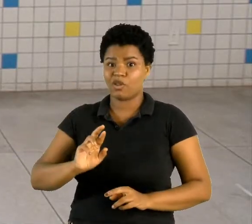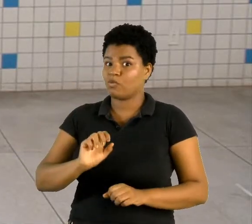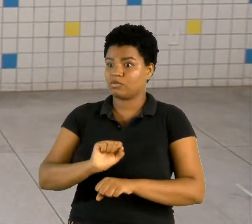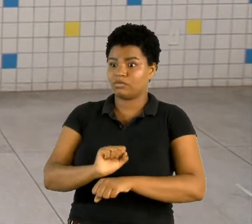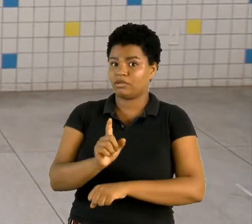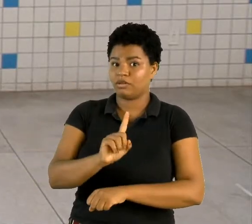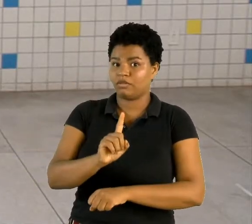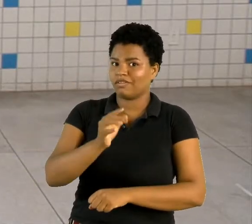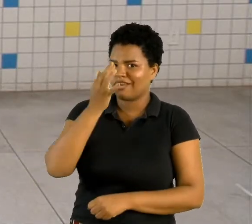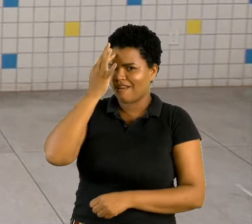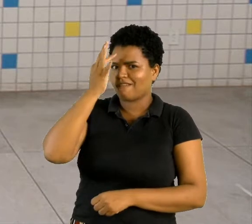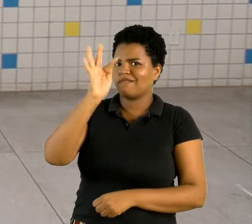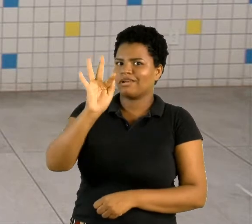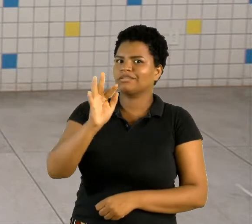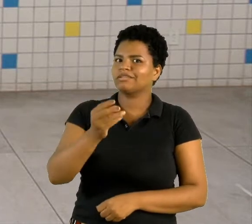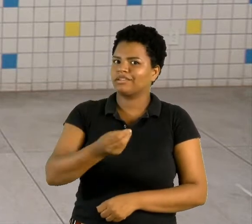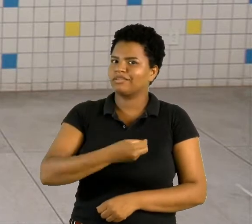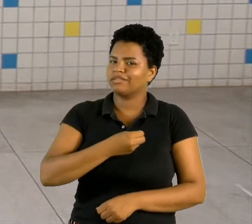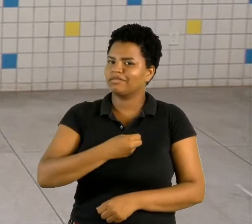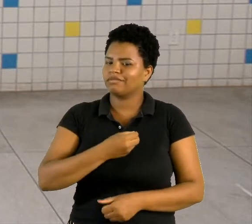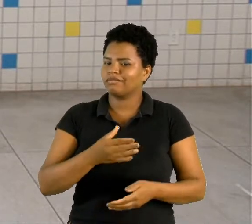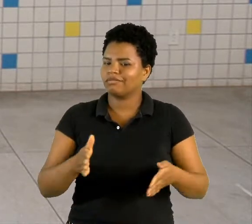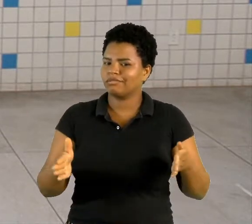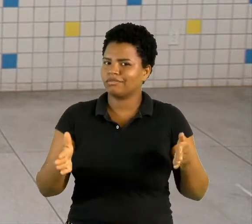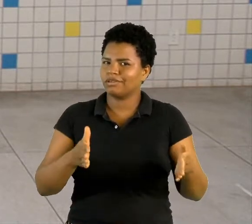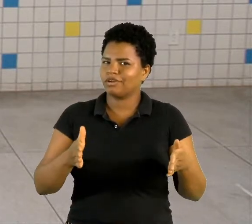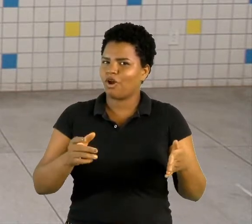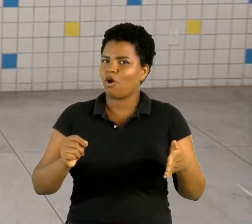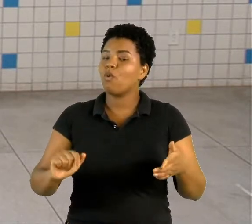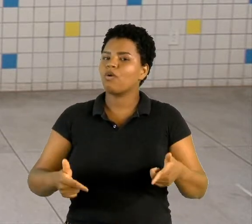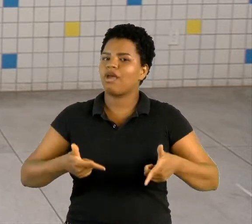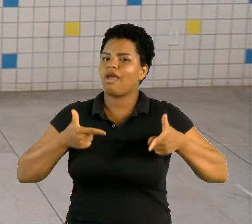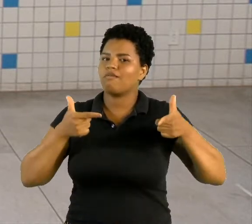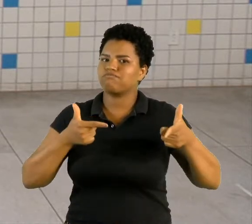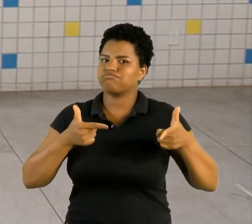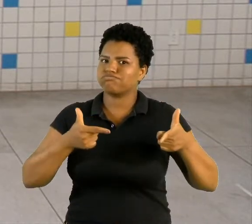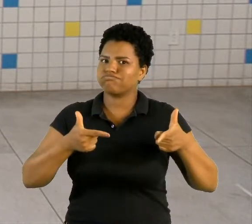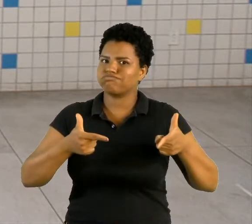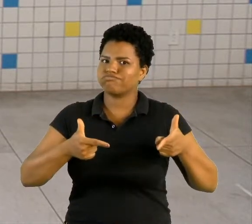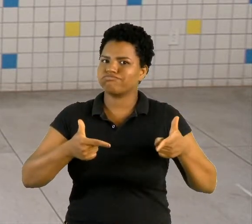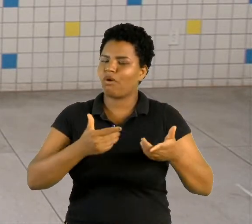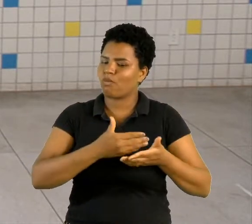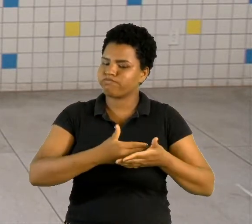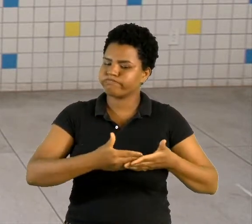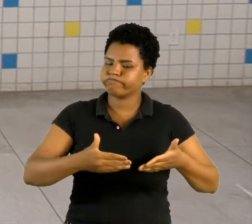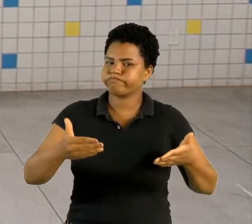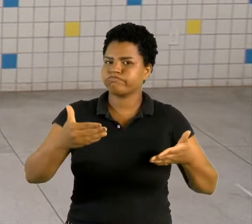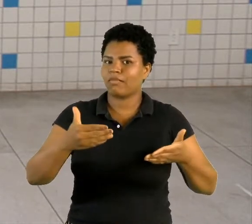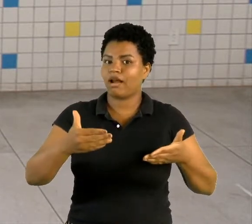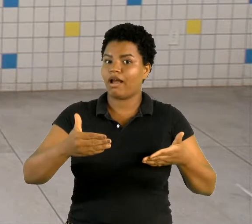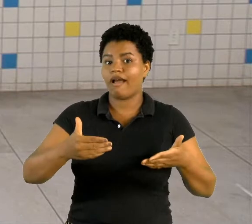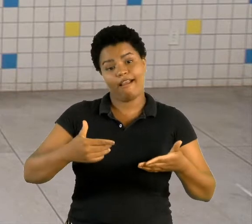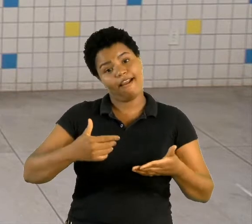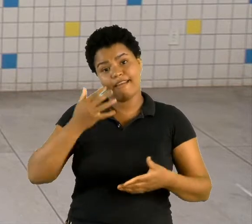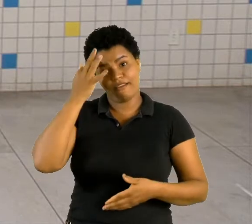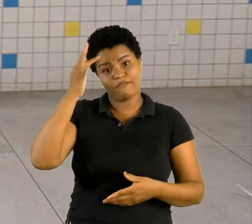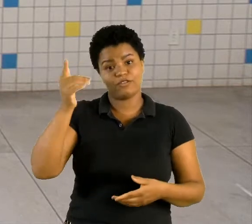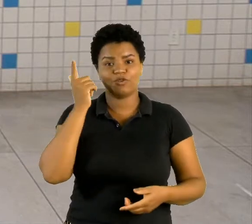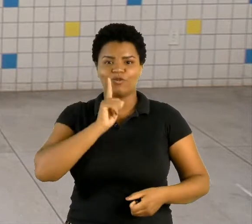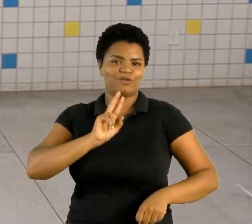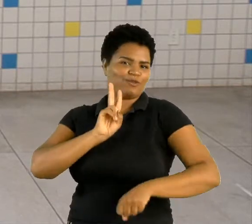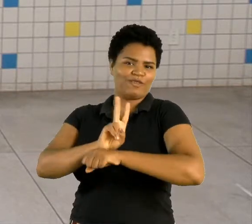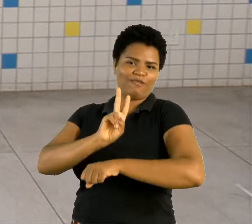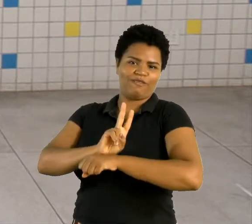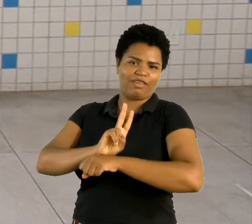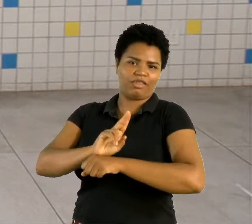estava vivendo aquele período de armamentos. A França conseguiu se defender da invasão alemã. Então,